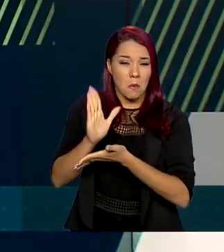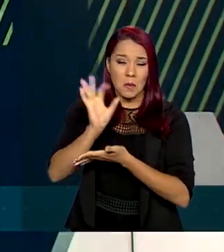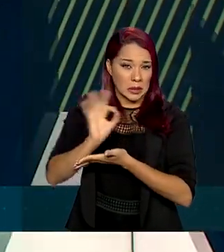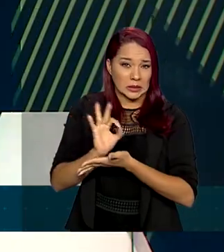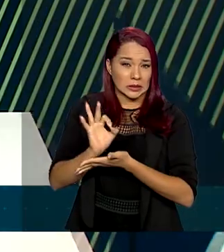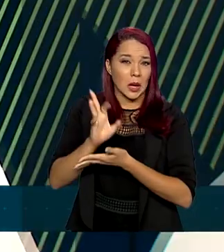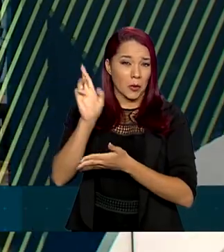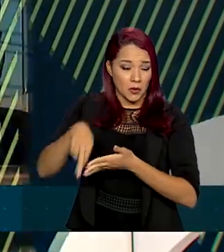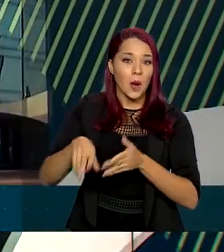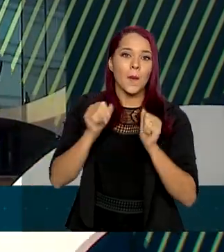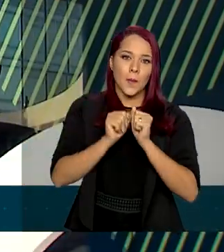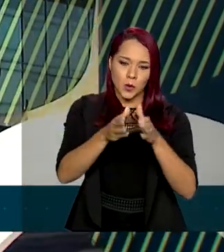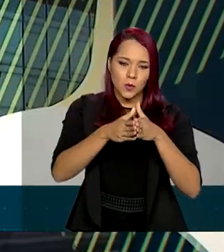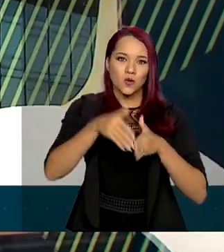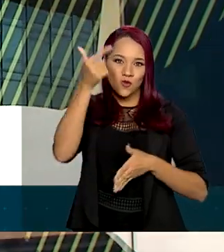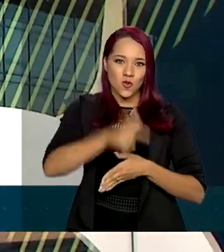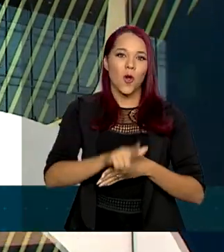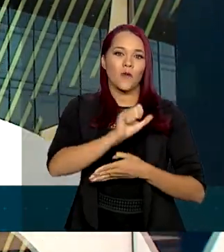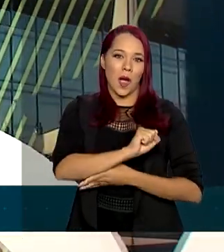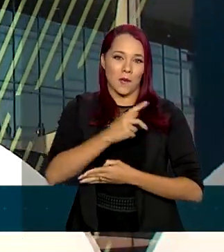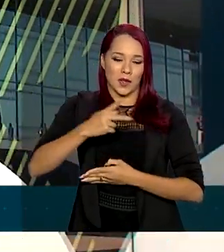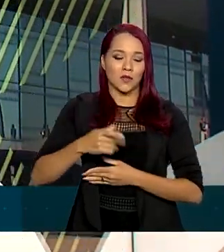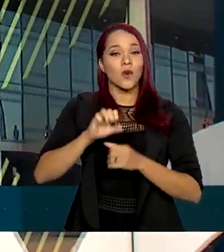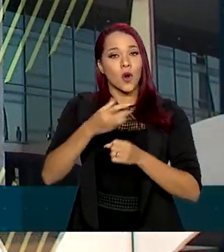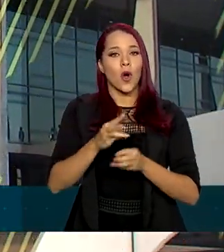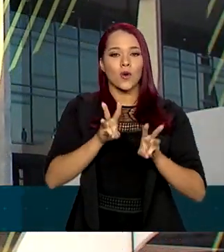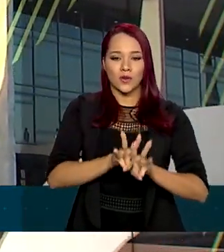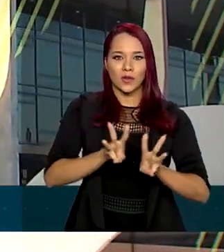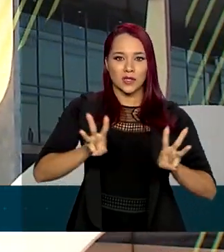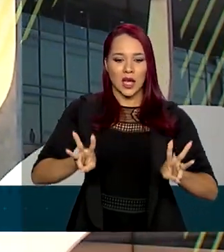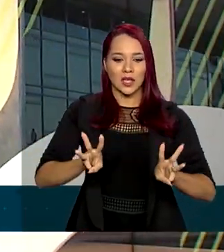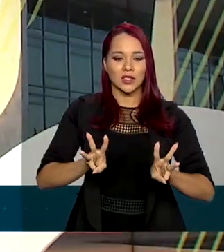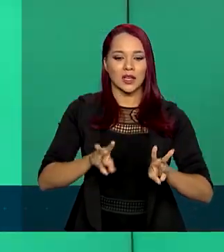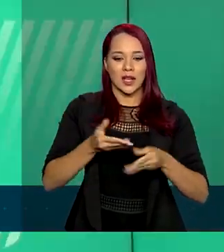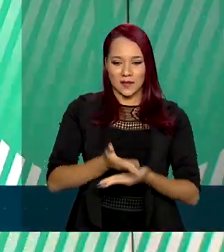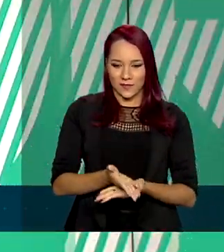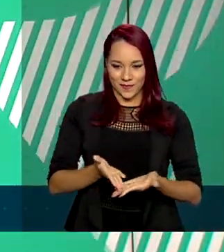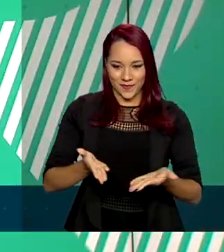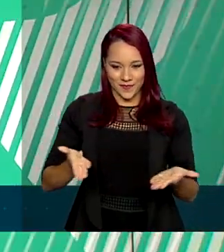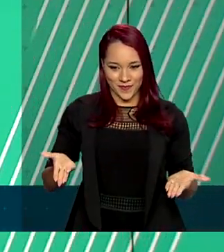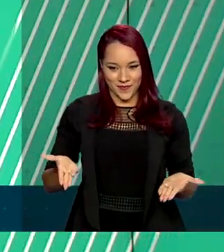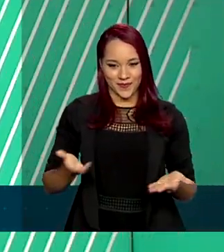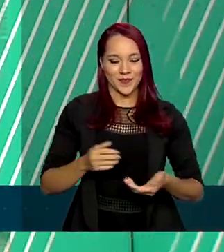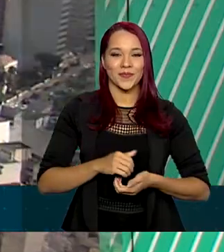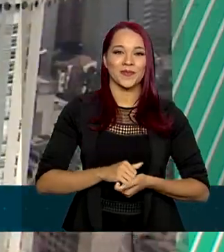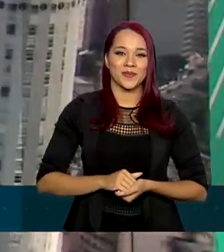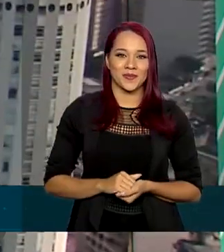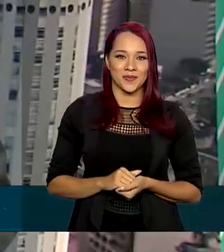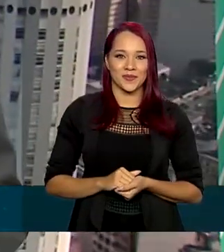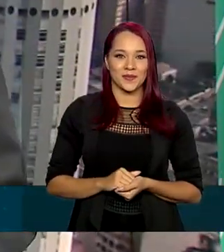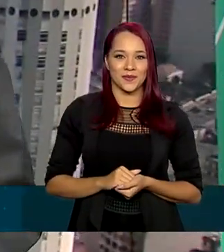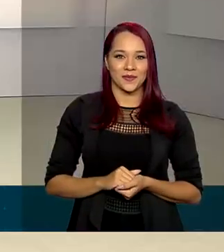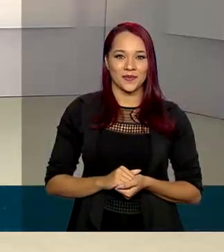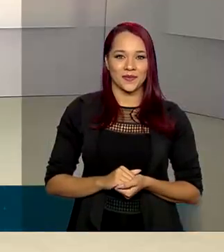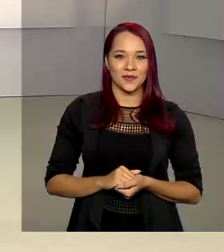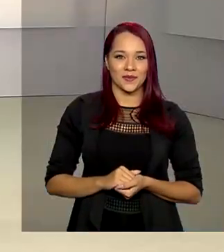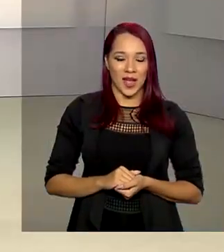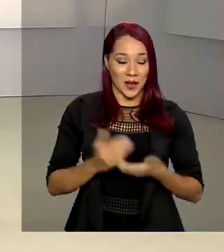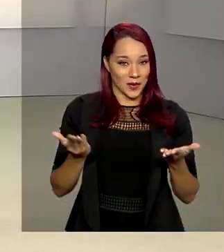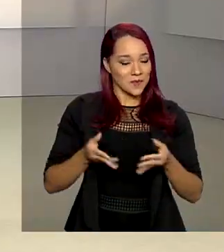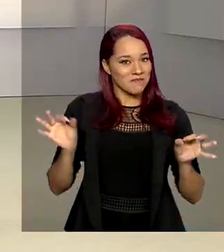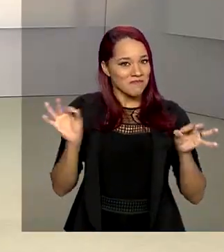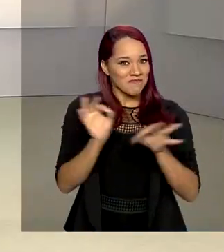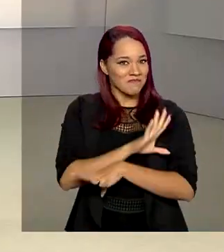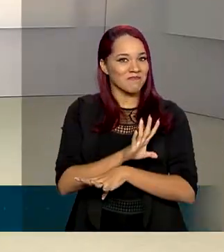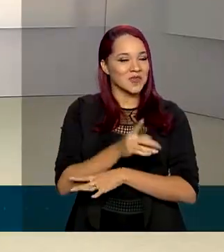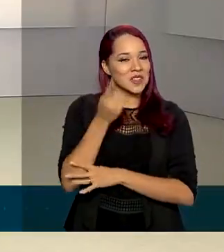benefício novamente pelo aplicativo ou no site auxílio.caixa.gov.br. A gente fica